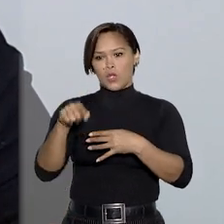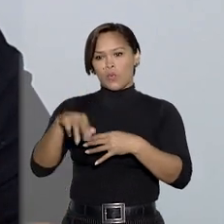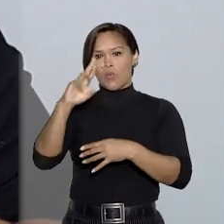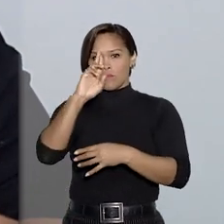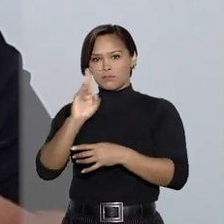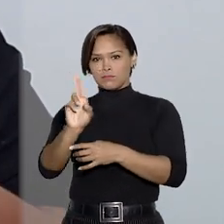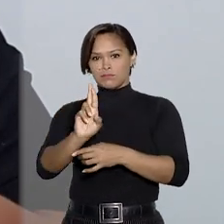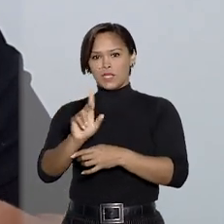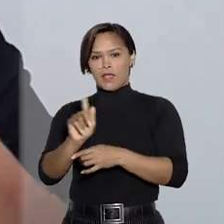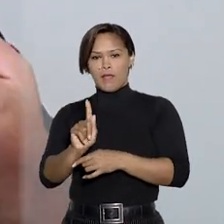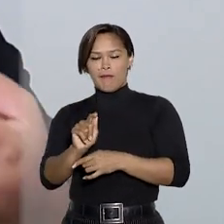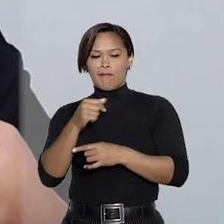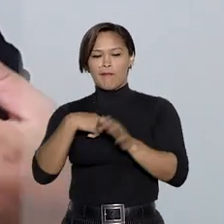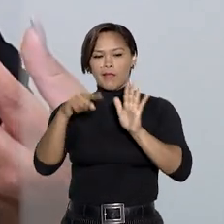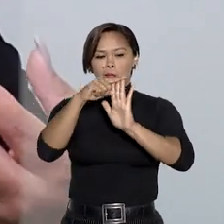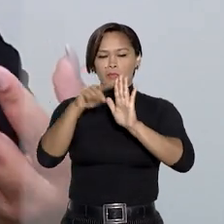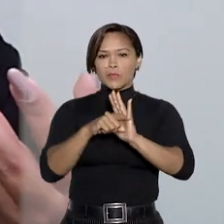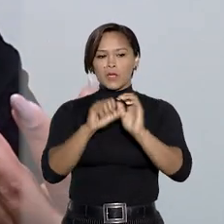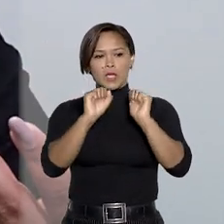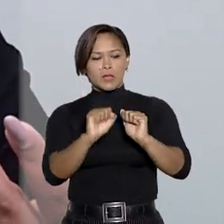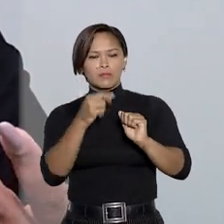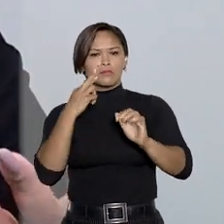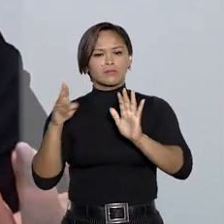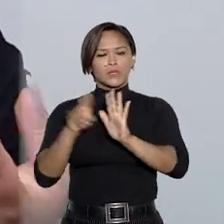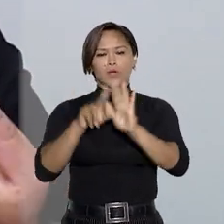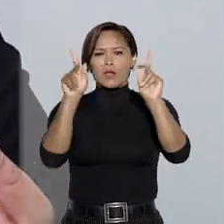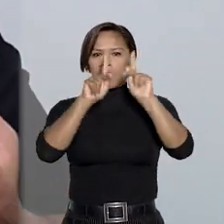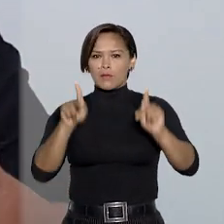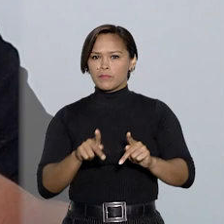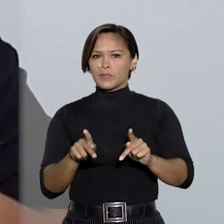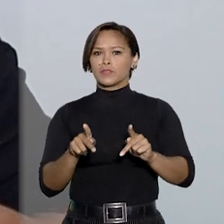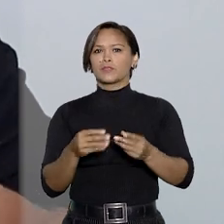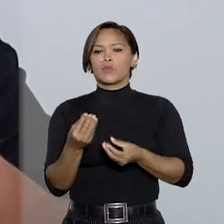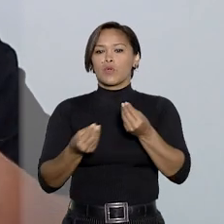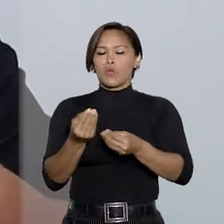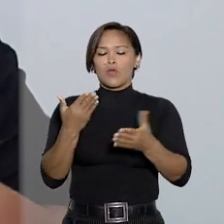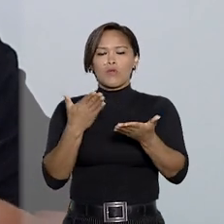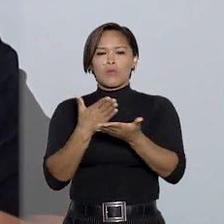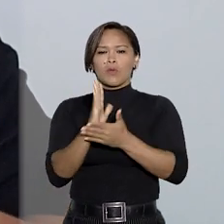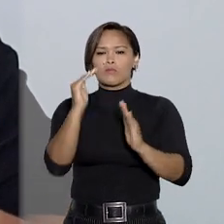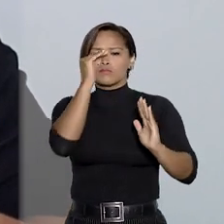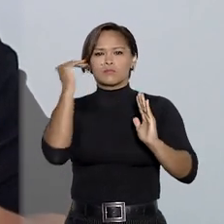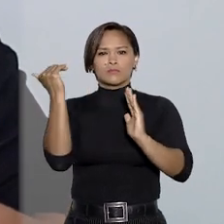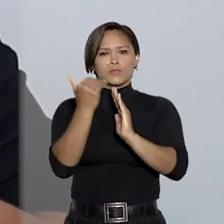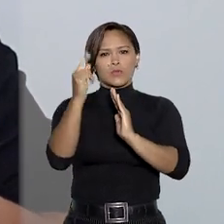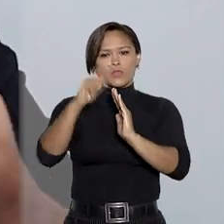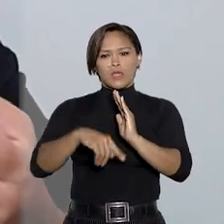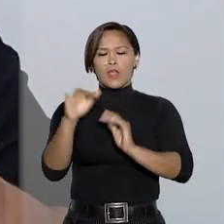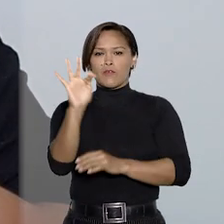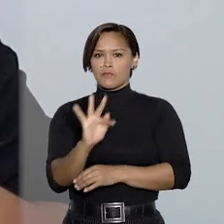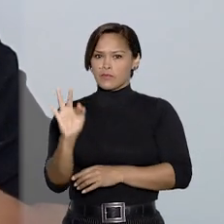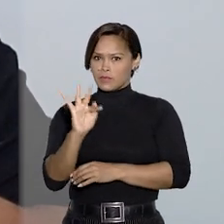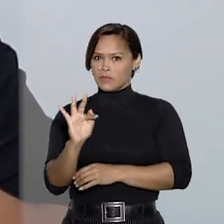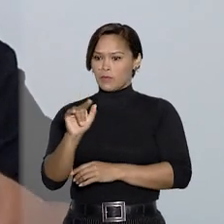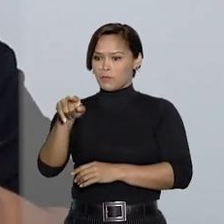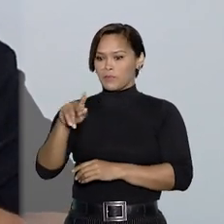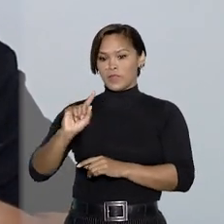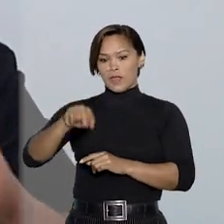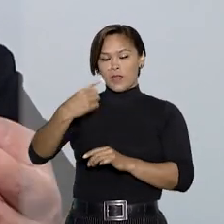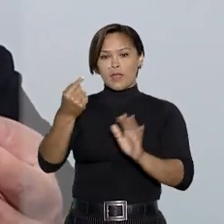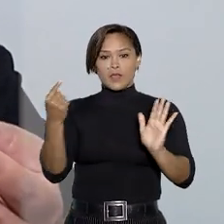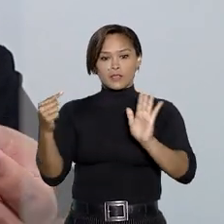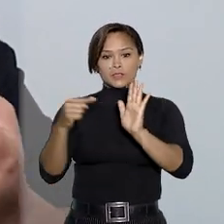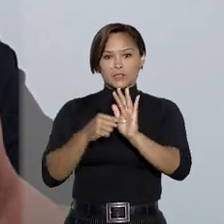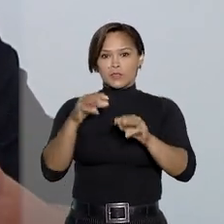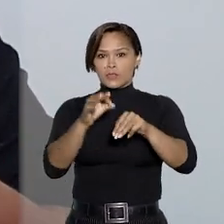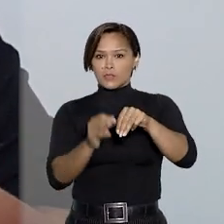determinou que ela indicasse quem deveria figurar no polo passivo como autoridade coatora no âmbito federal. Após